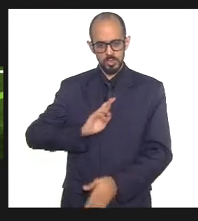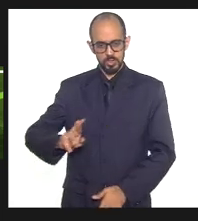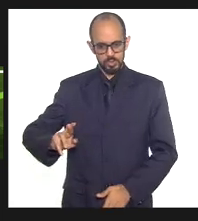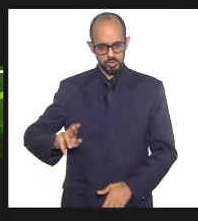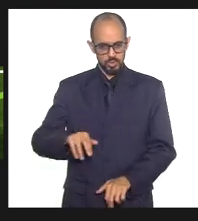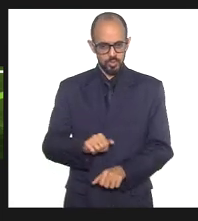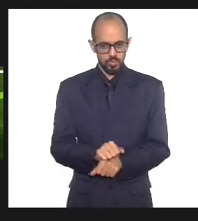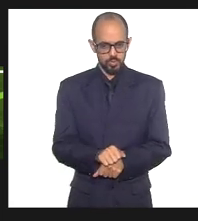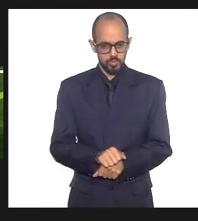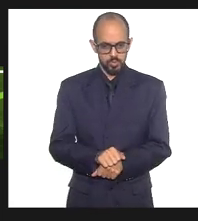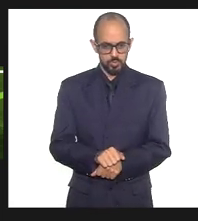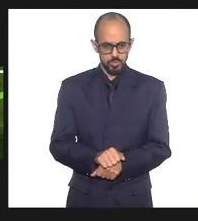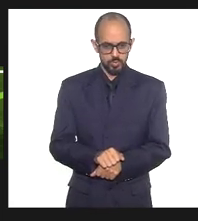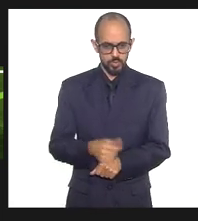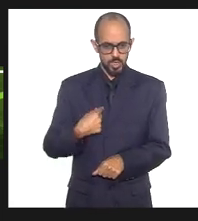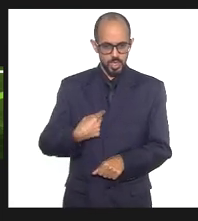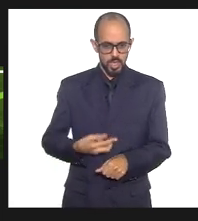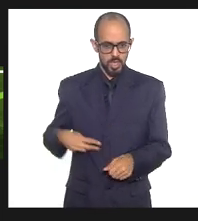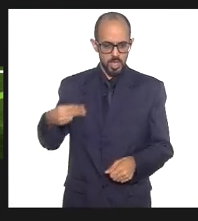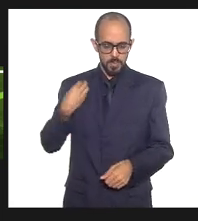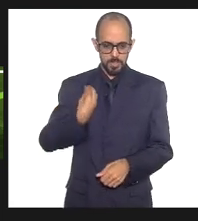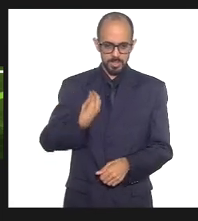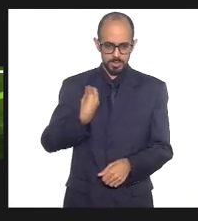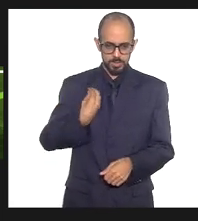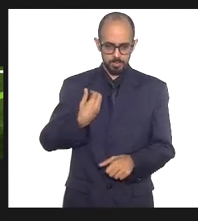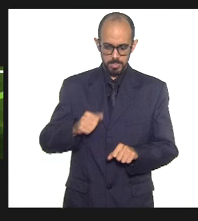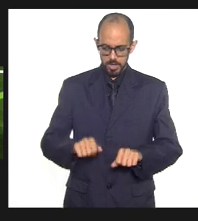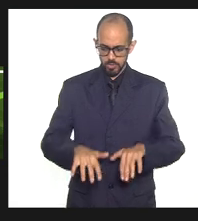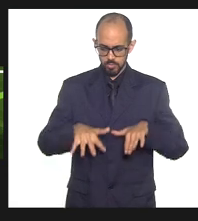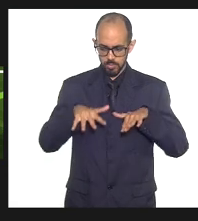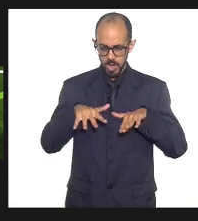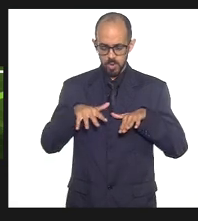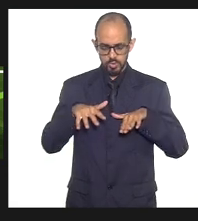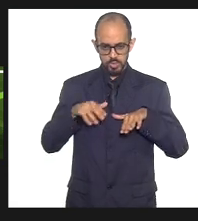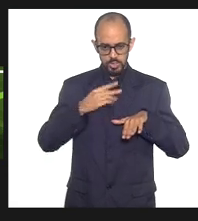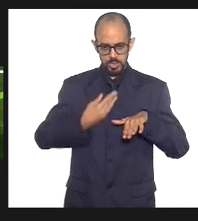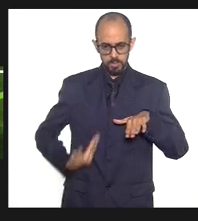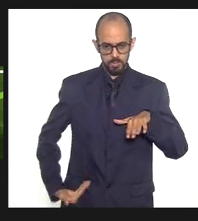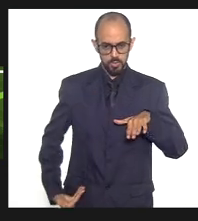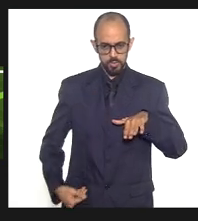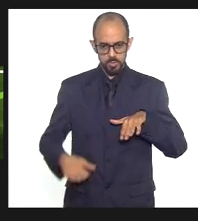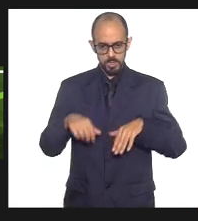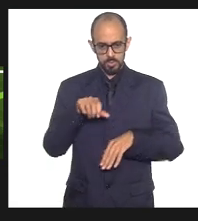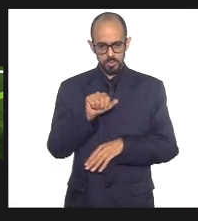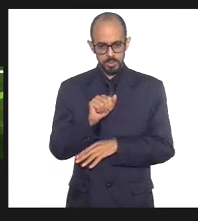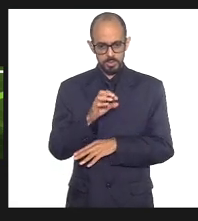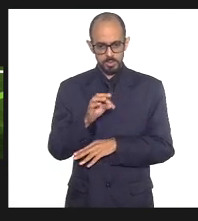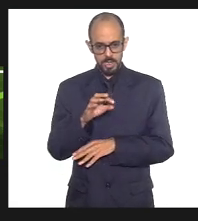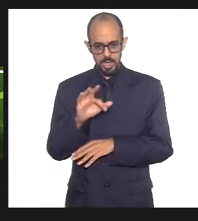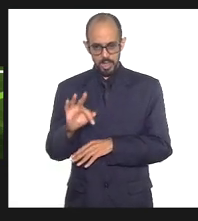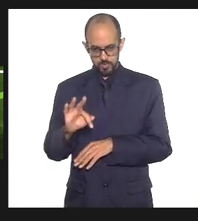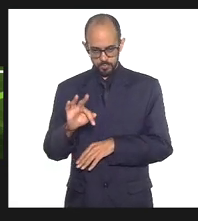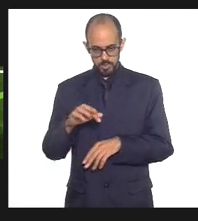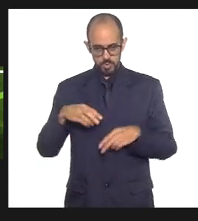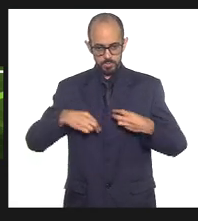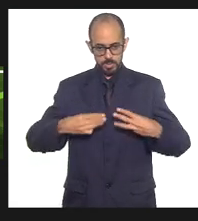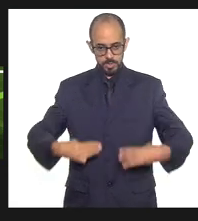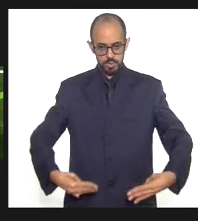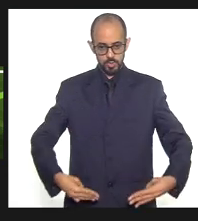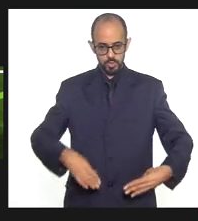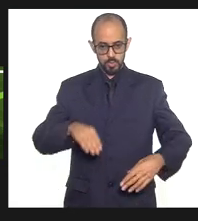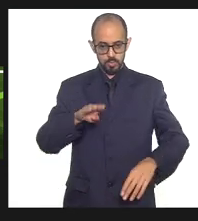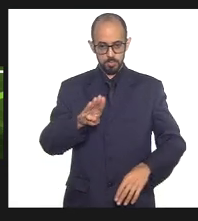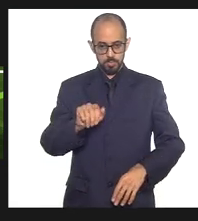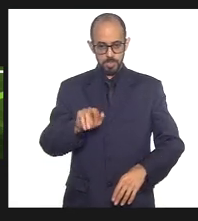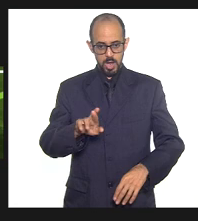Marta Rocha, numa audiência do Supremo Tribunal Federal, convocada pelo ministro Barroso, o tema